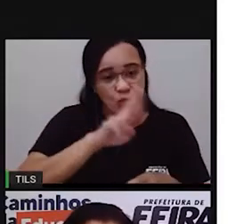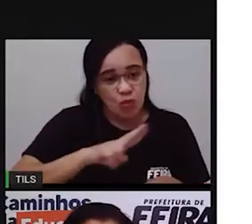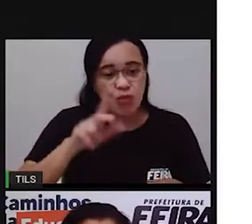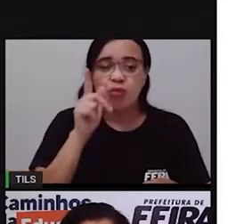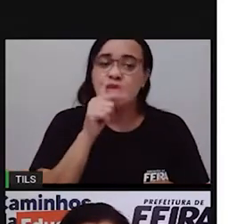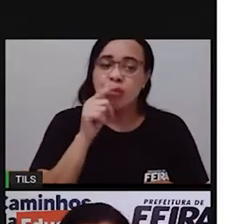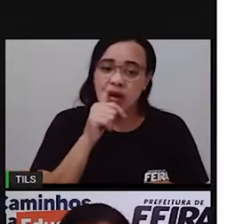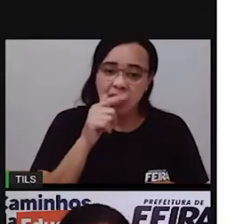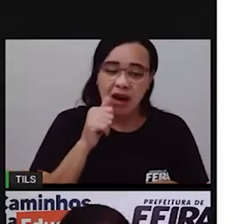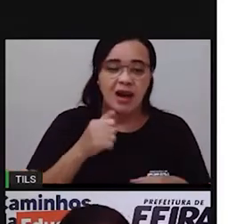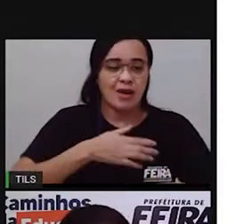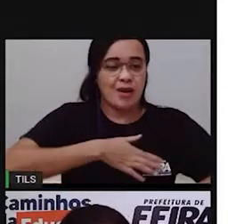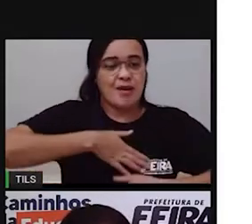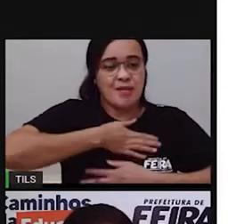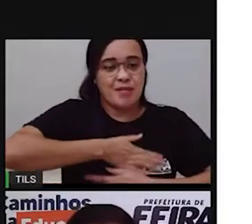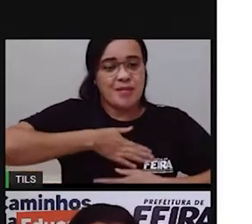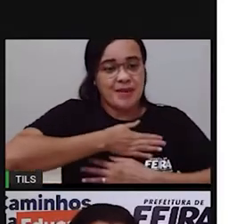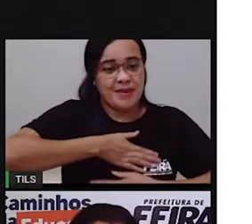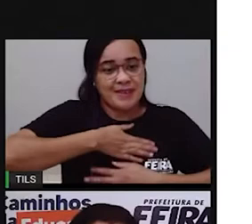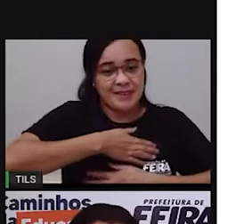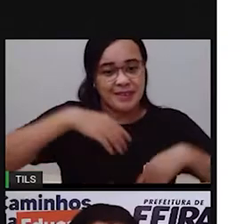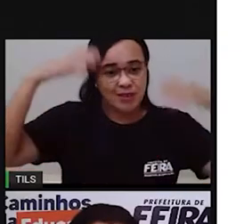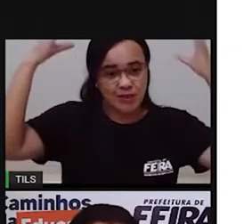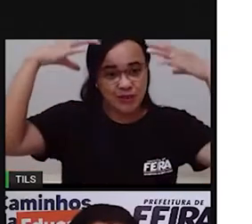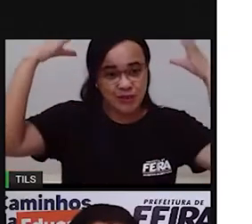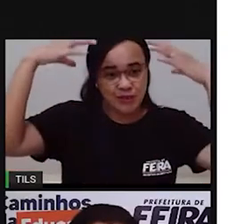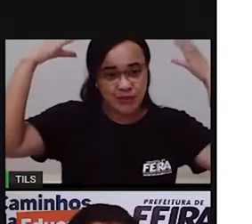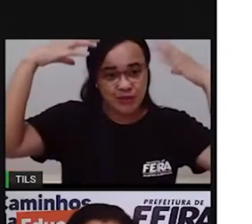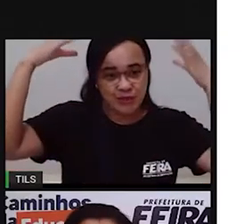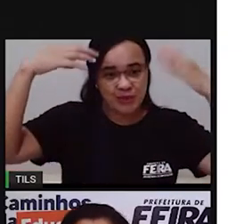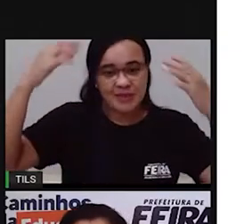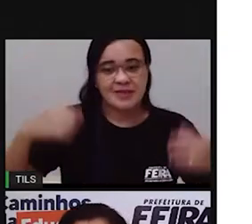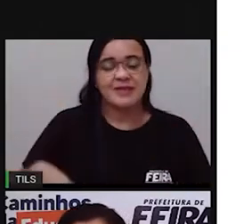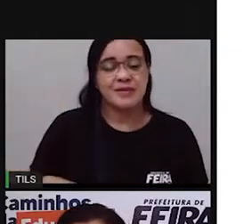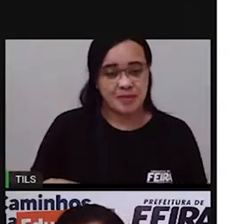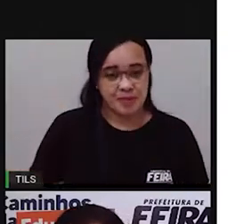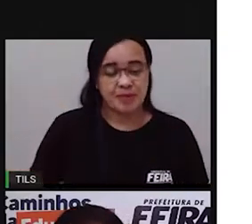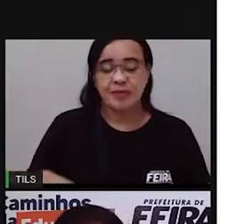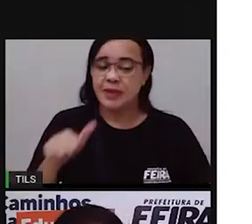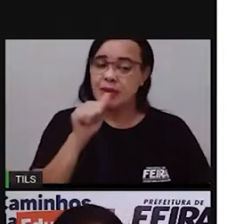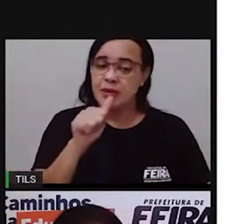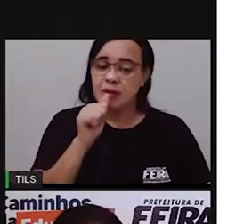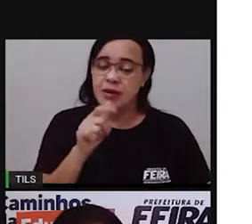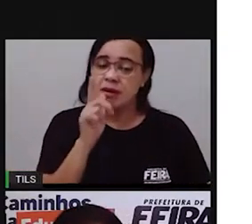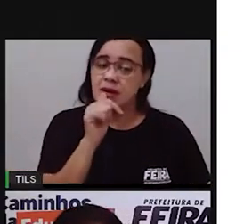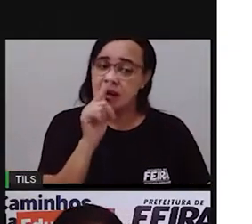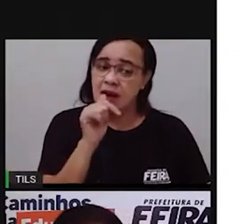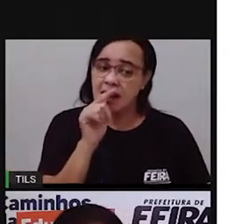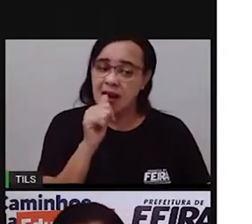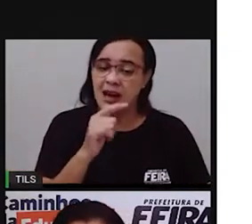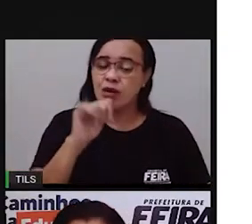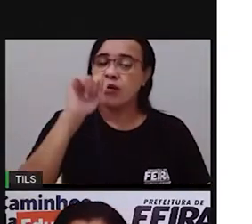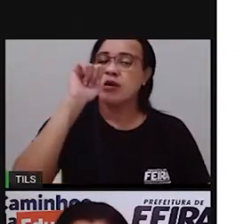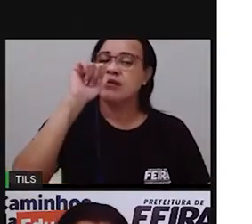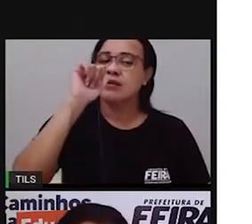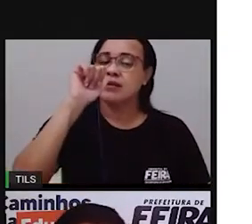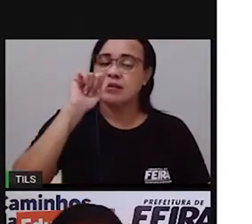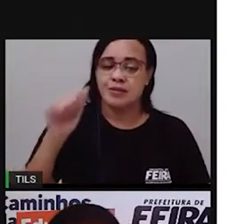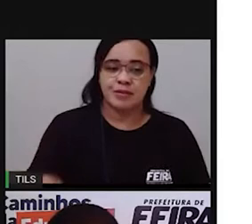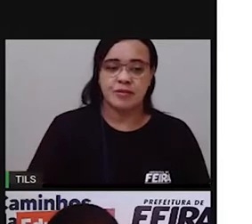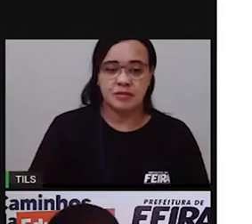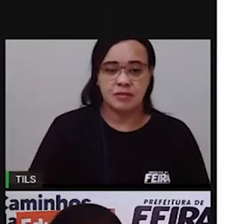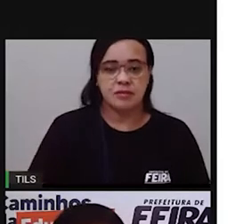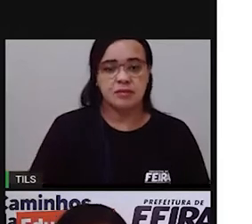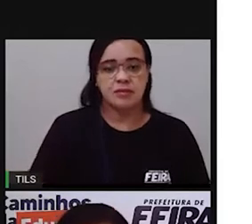para tomar banho, né? Para beber água. A gente também